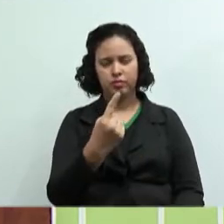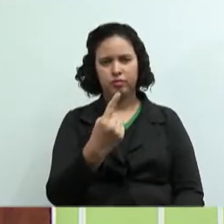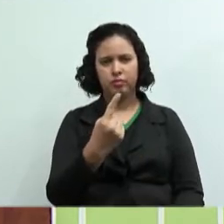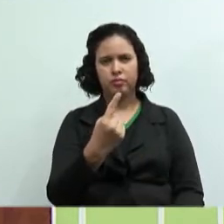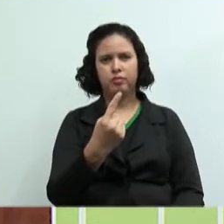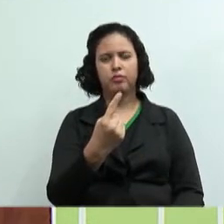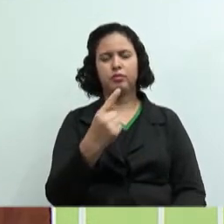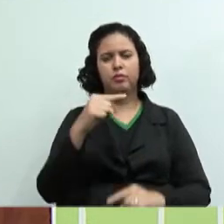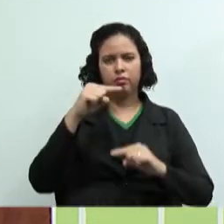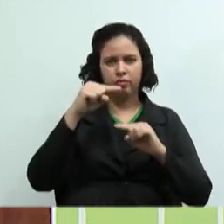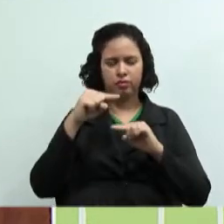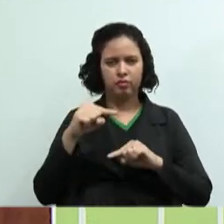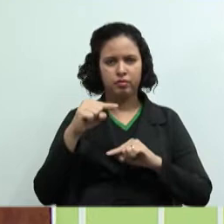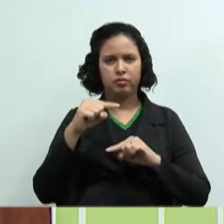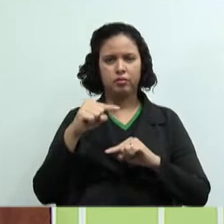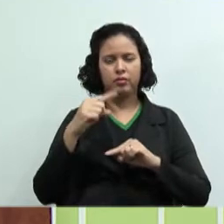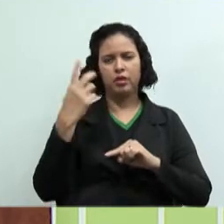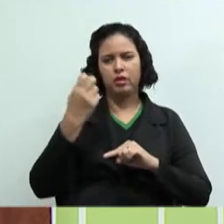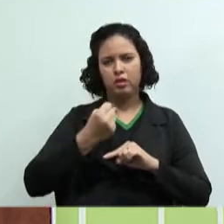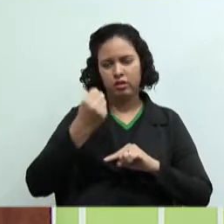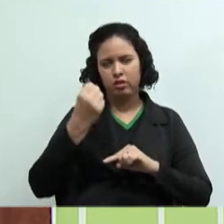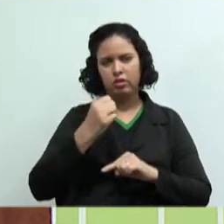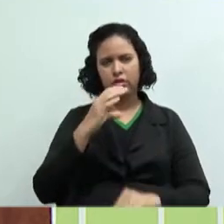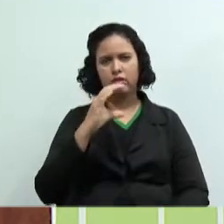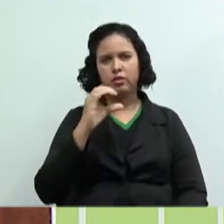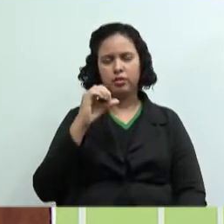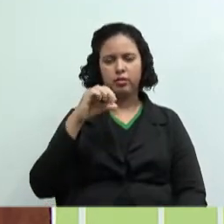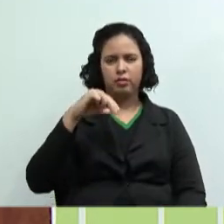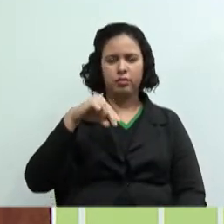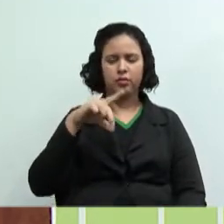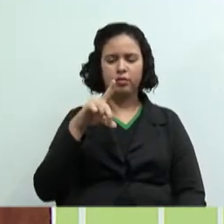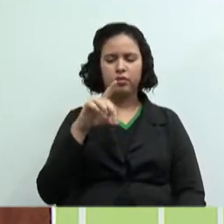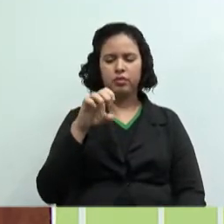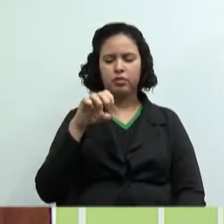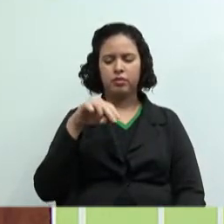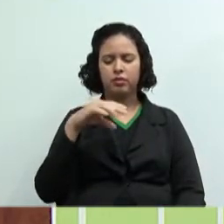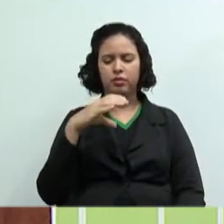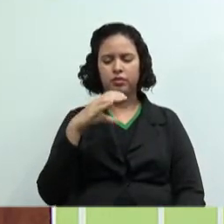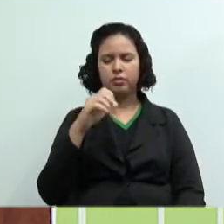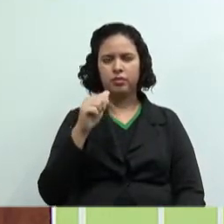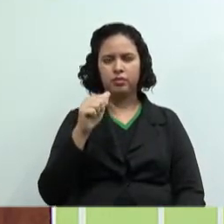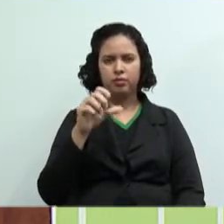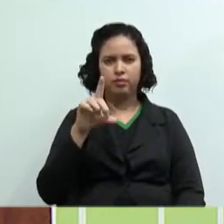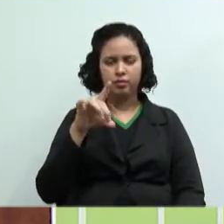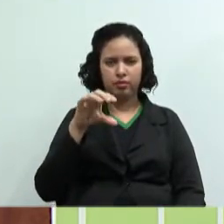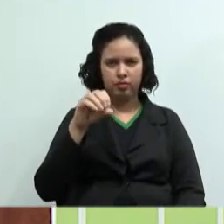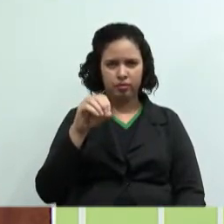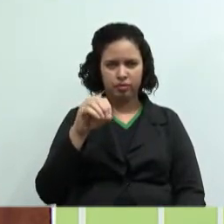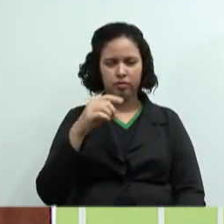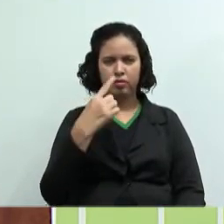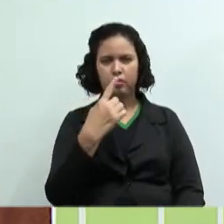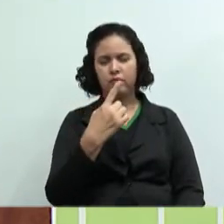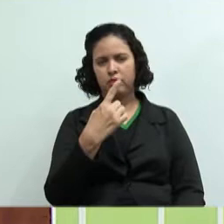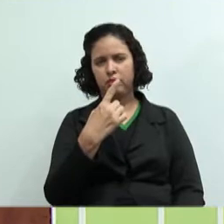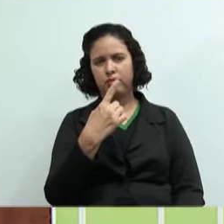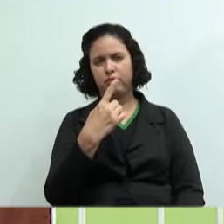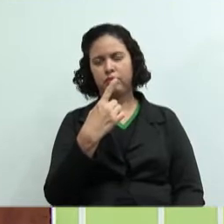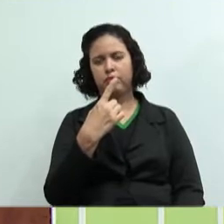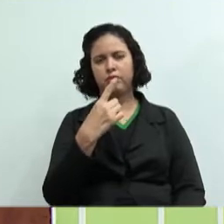condensado, uma lata de creme de leite, quatro ovos, certo? E uma